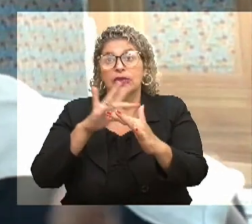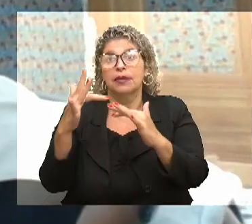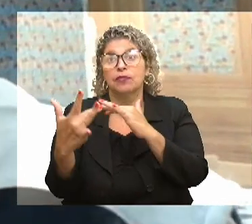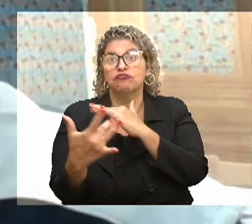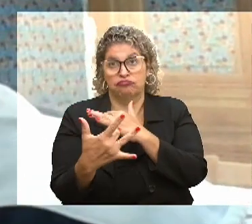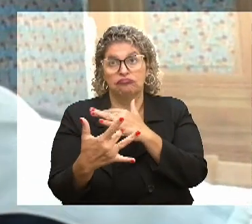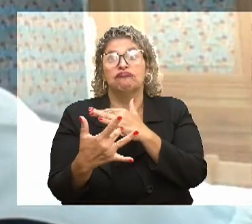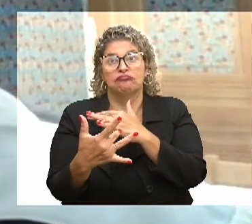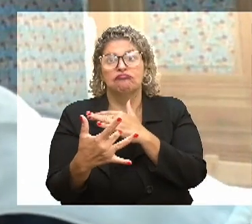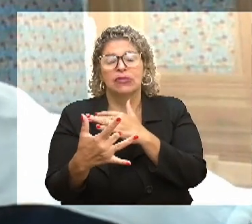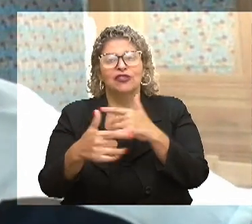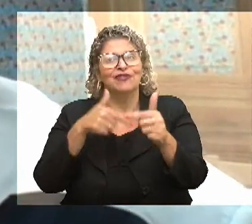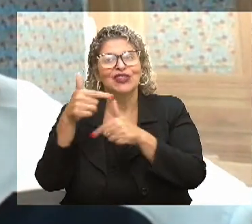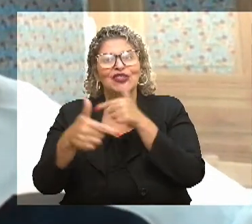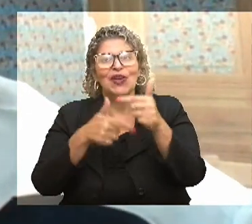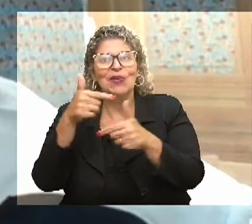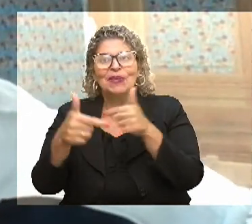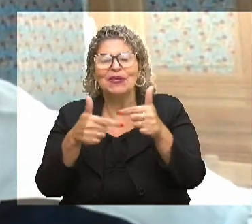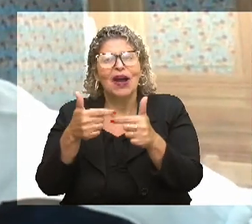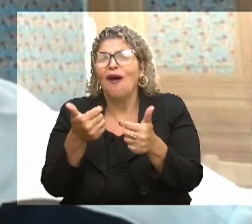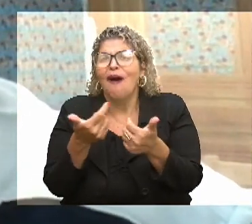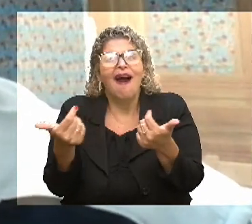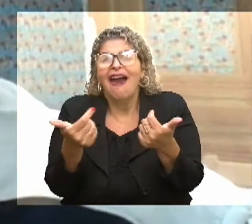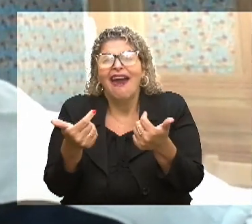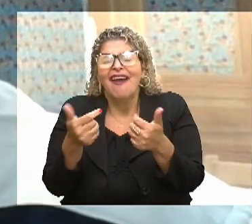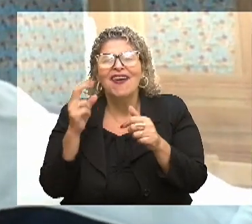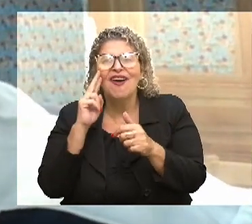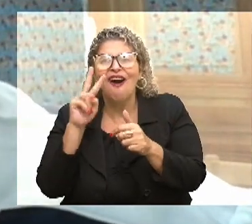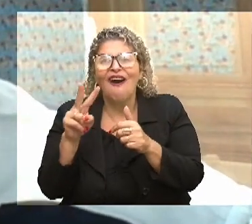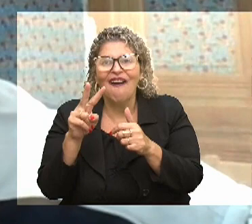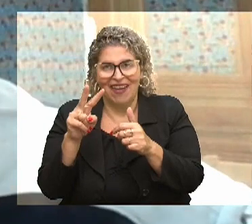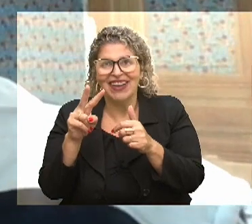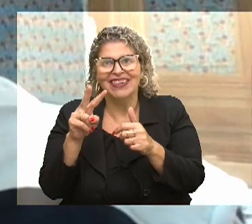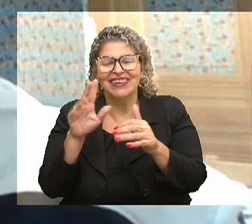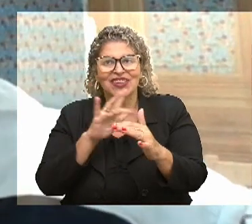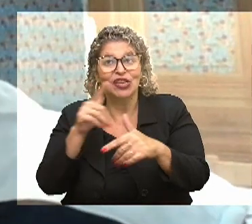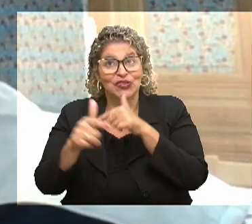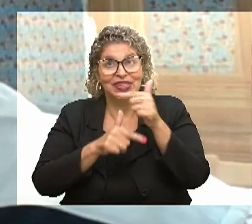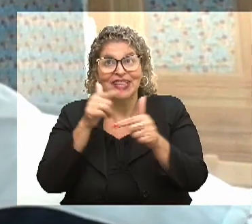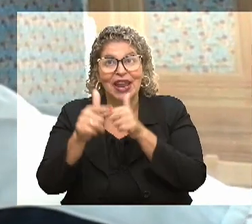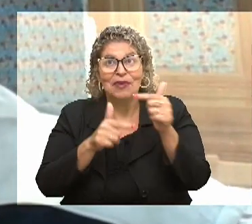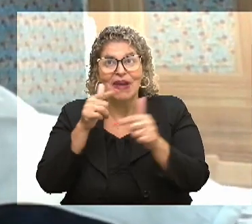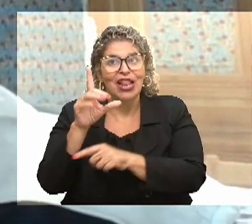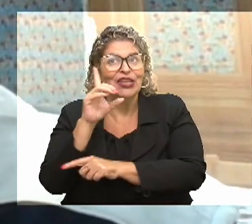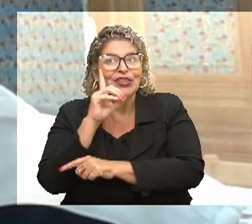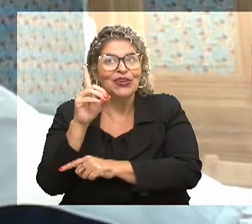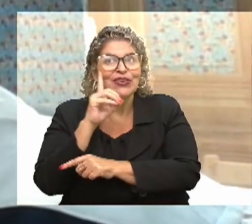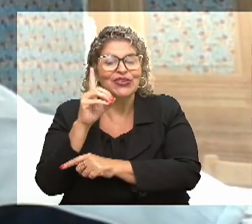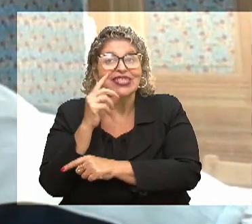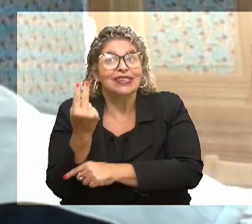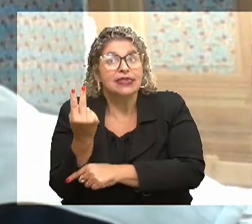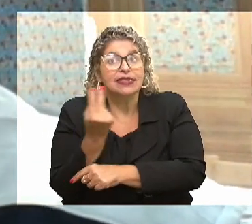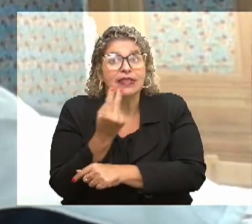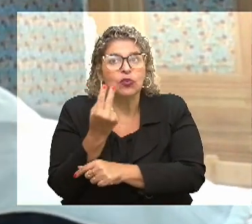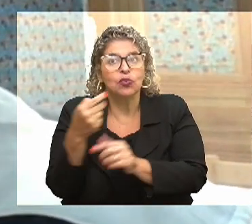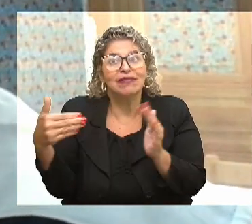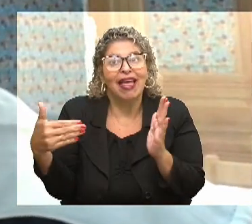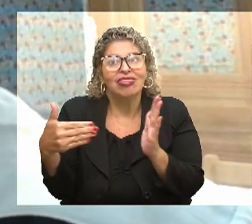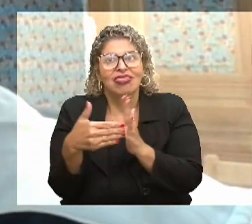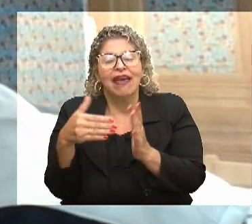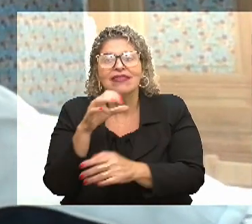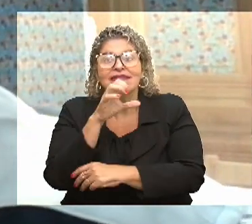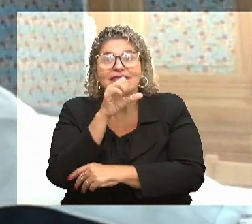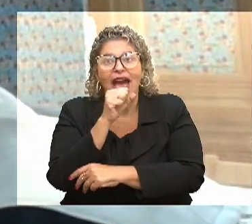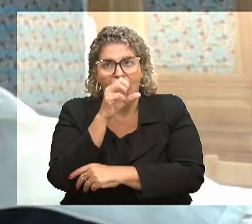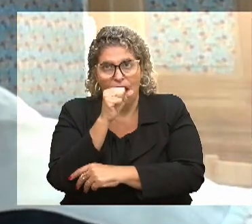o pessoal vê o nosso trabalho na rede. Qualquer um que entra lá, vê o nosso trabalho, de todos os dias, de segunda a sábado.